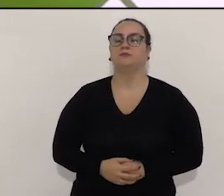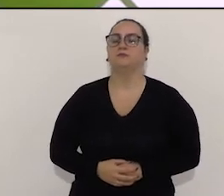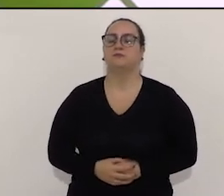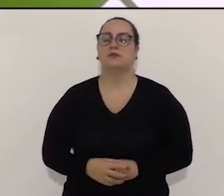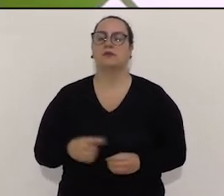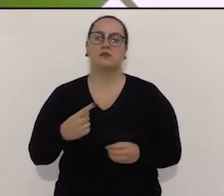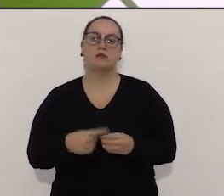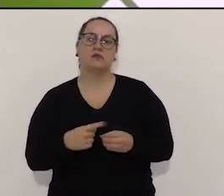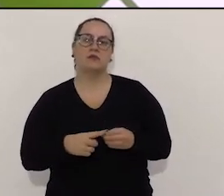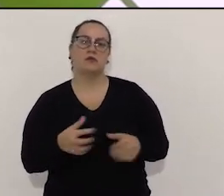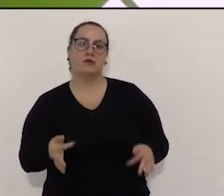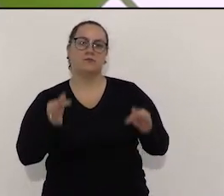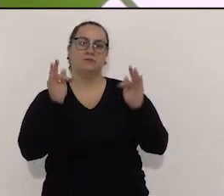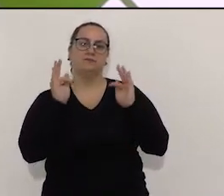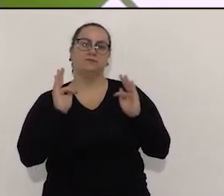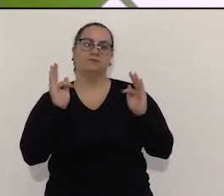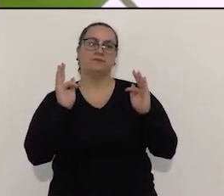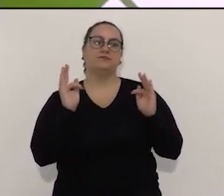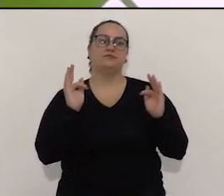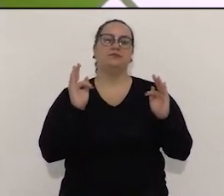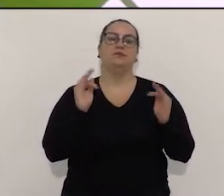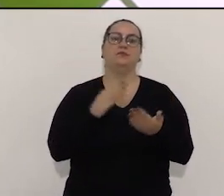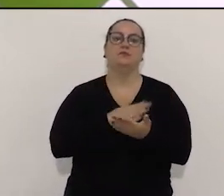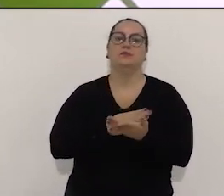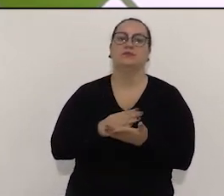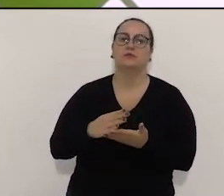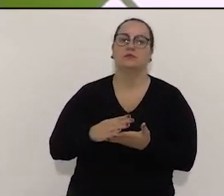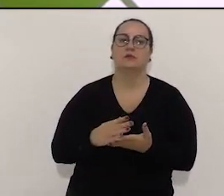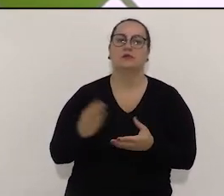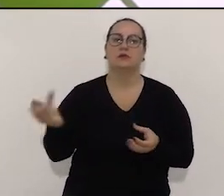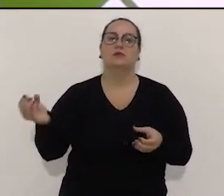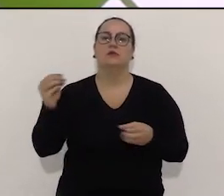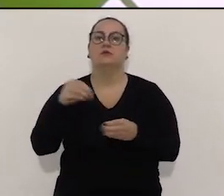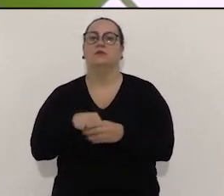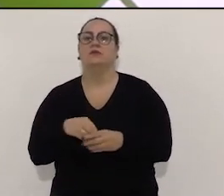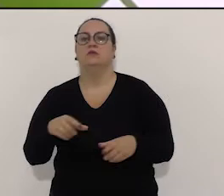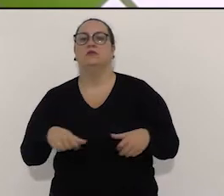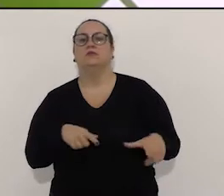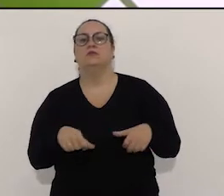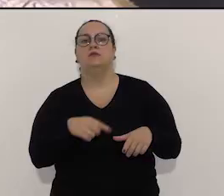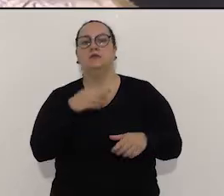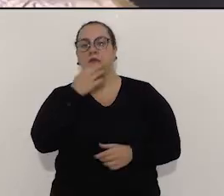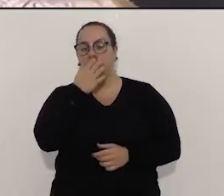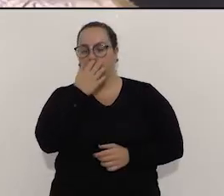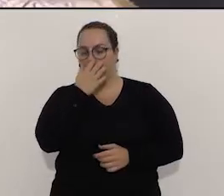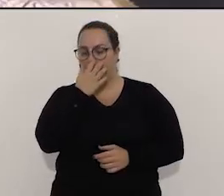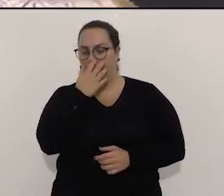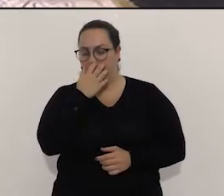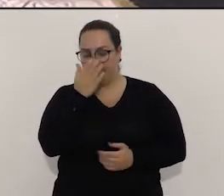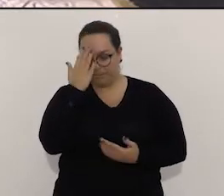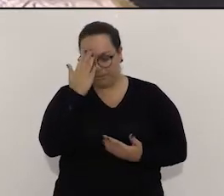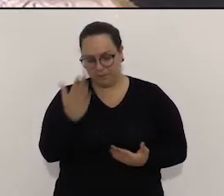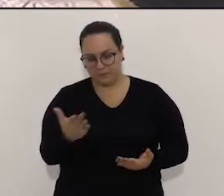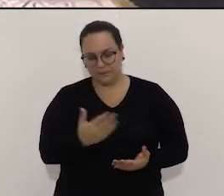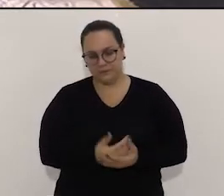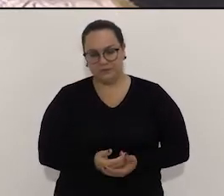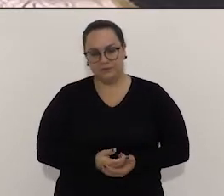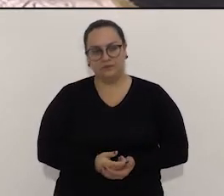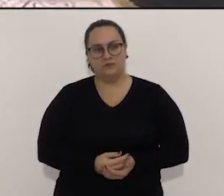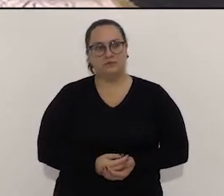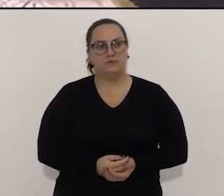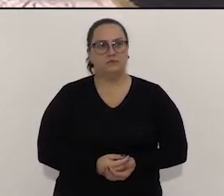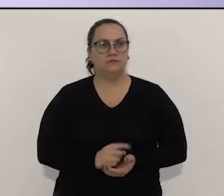turística, mas eu acho que a gente pode criar iniciativas e trazer empresas para cá, importante. Está de ser. Muito obrigado.